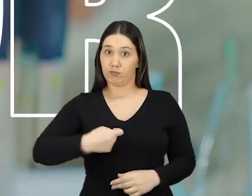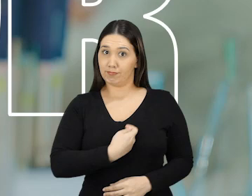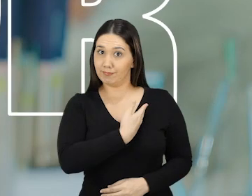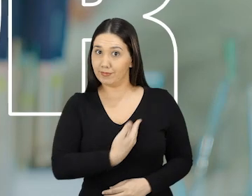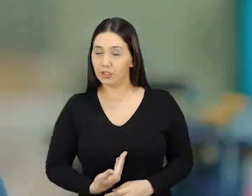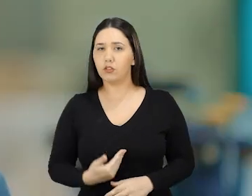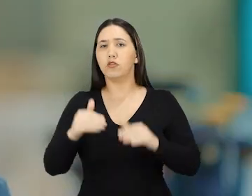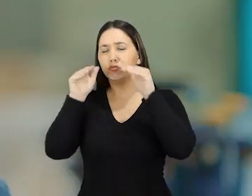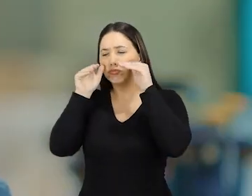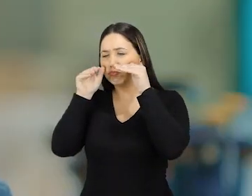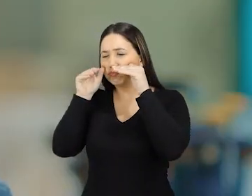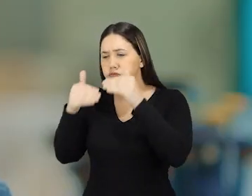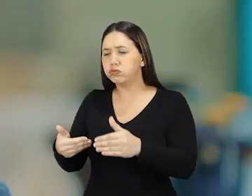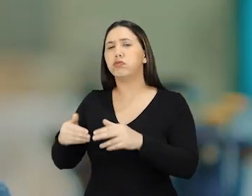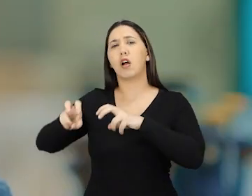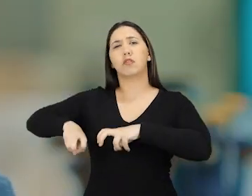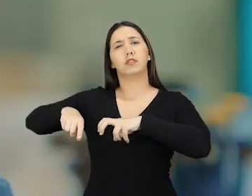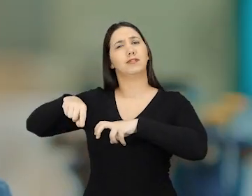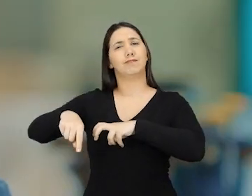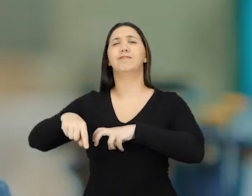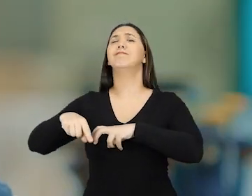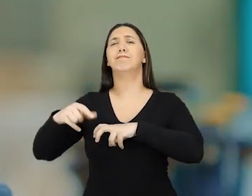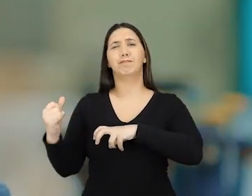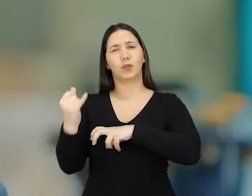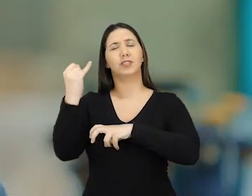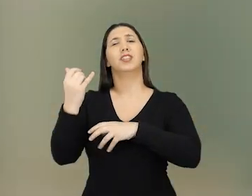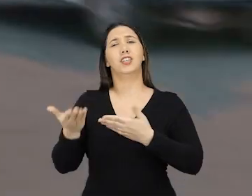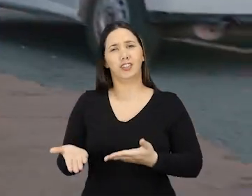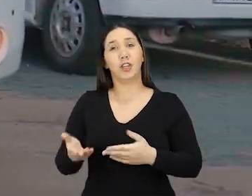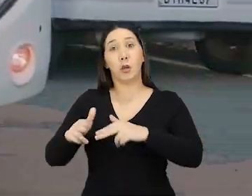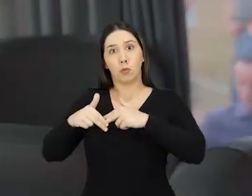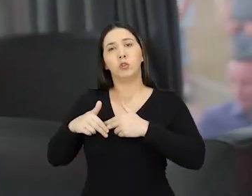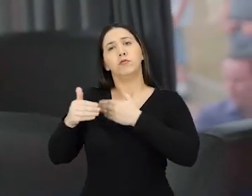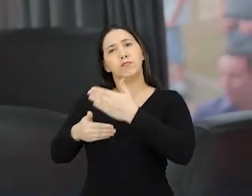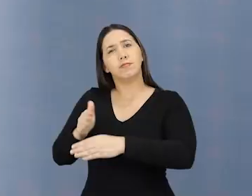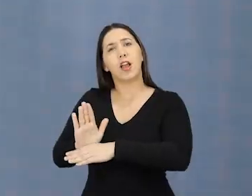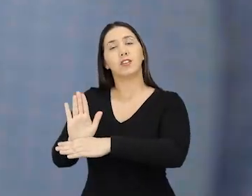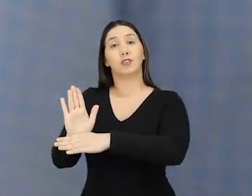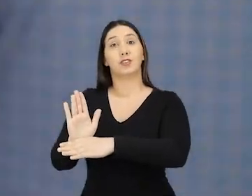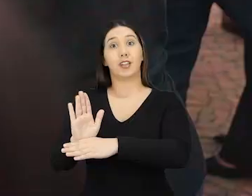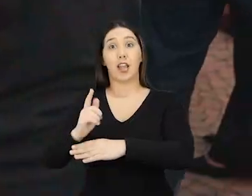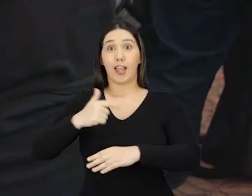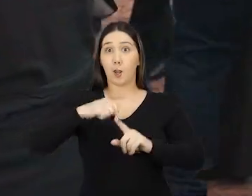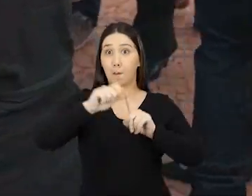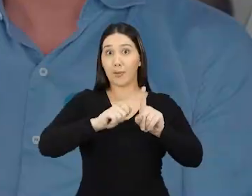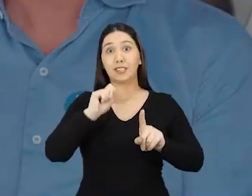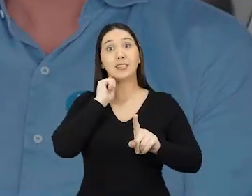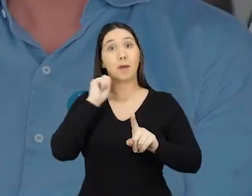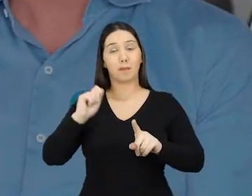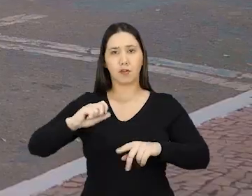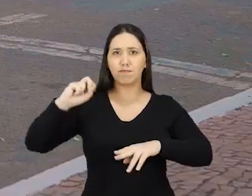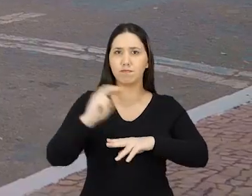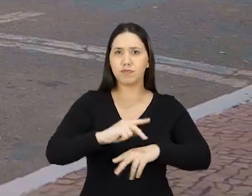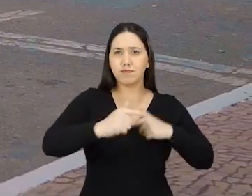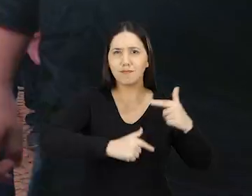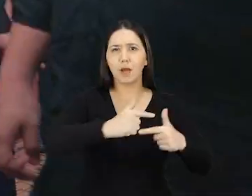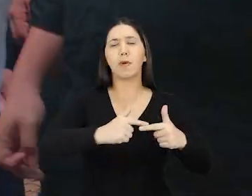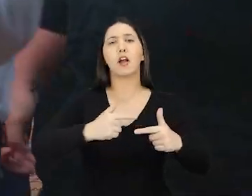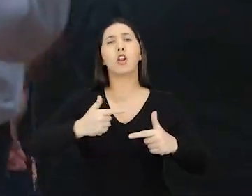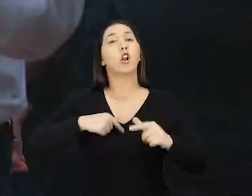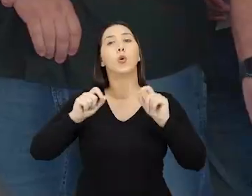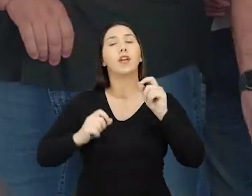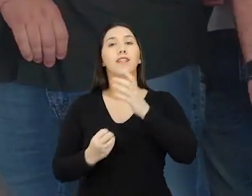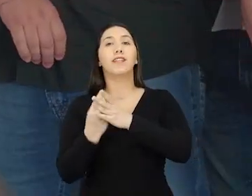ao interior do estado. Assim que assumi em abril, criei o governo na área. Eu trago o governo aqui para a região, resolvendo